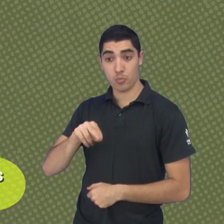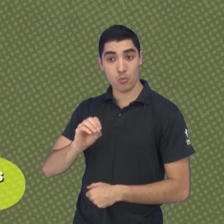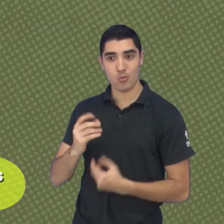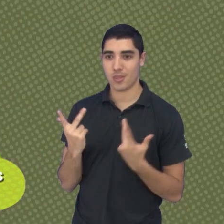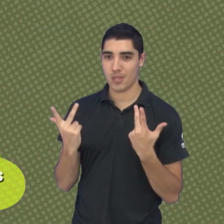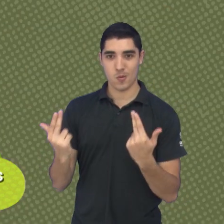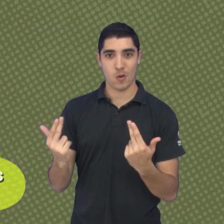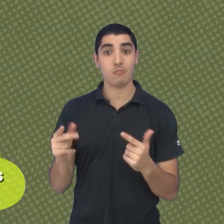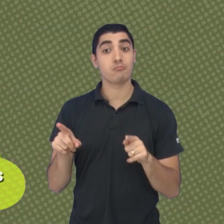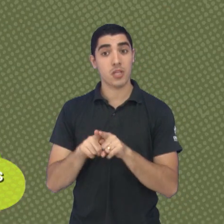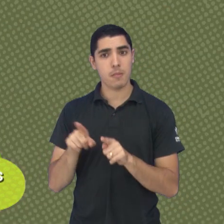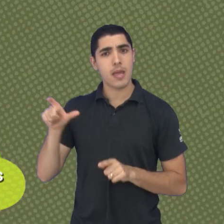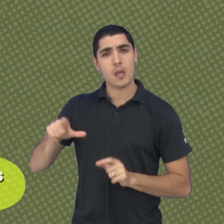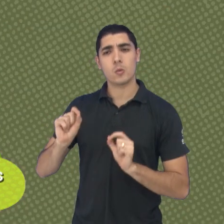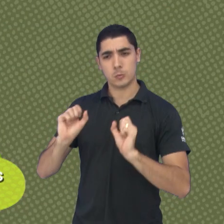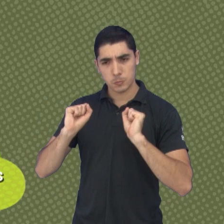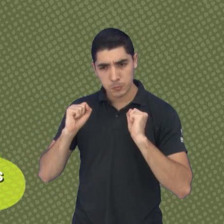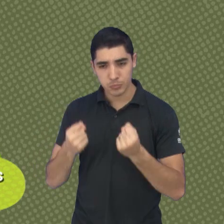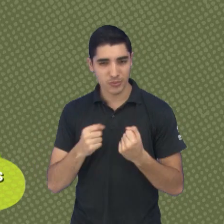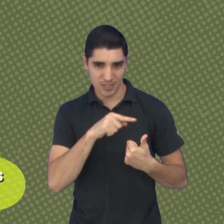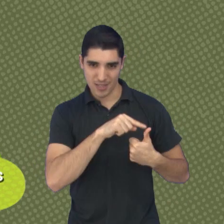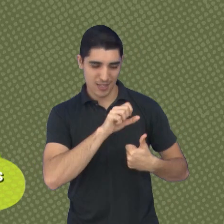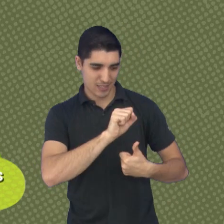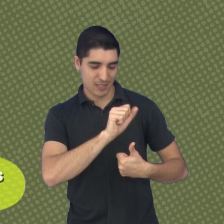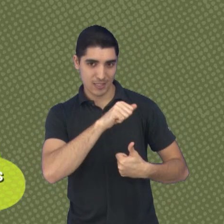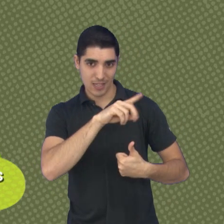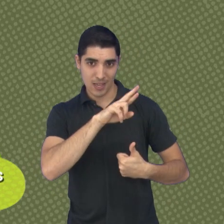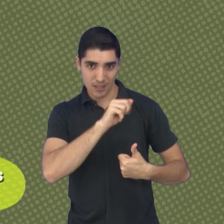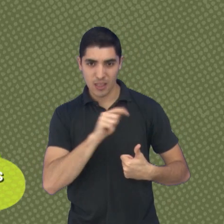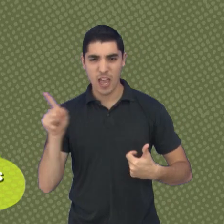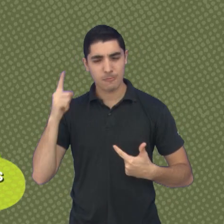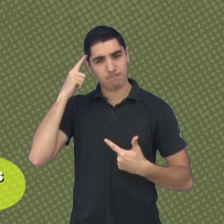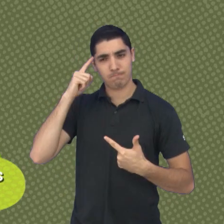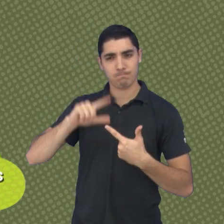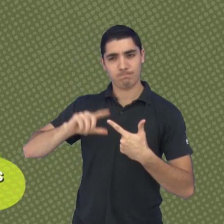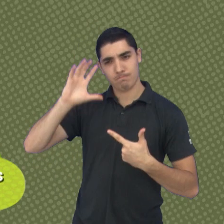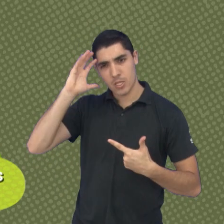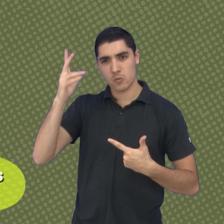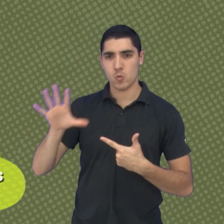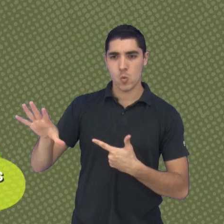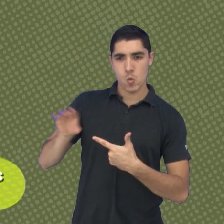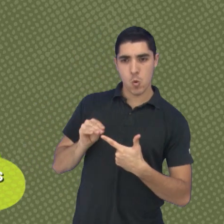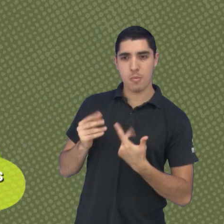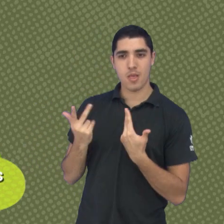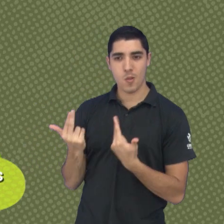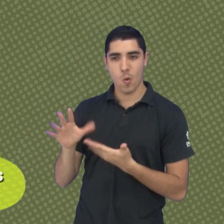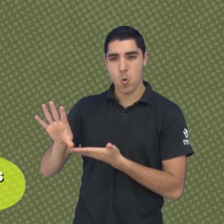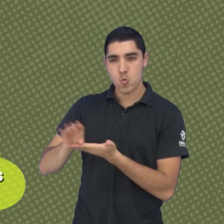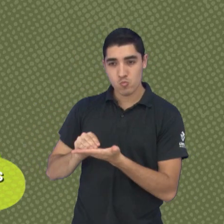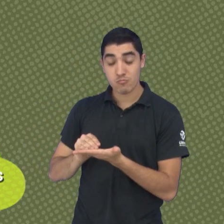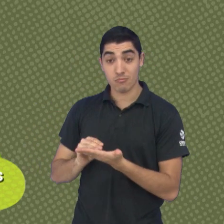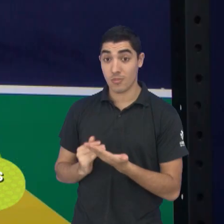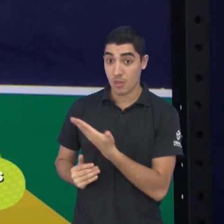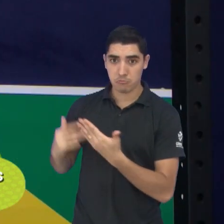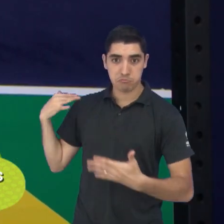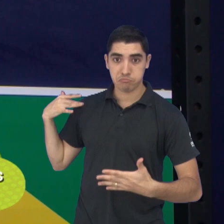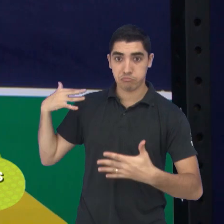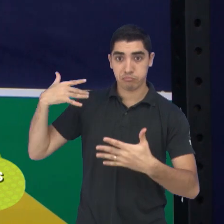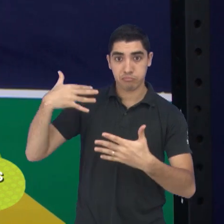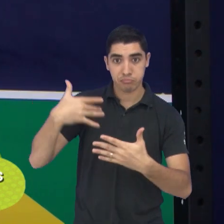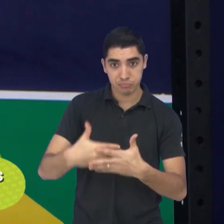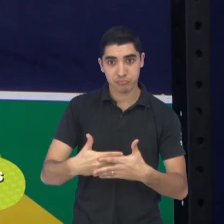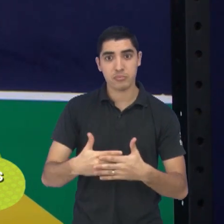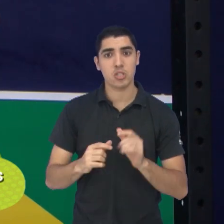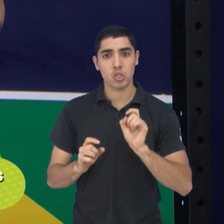A partir da força de vontade da Sandra, se inspirou e decidiu mudar de vida. Desde então, não foi somente a